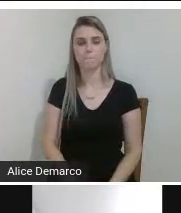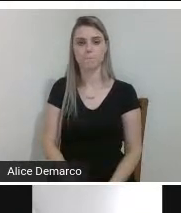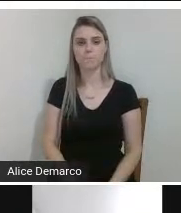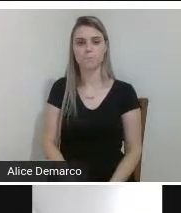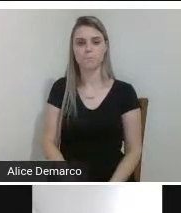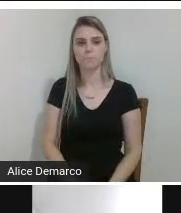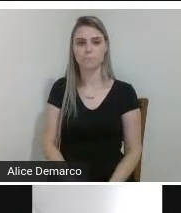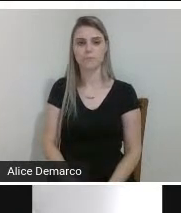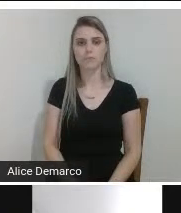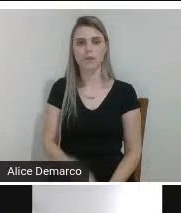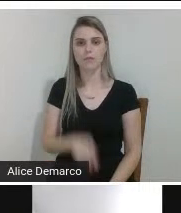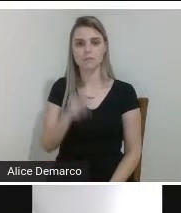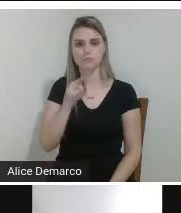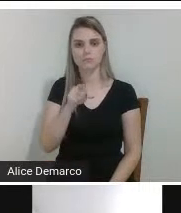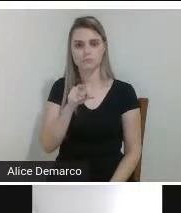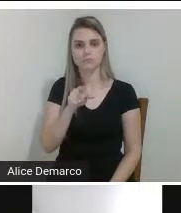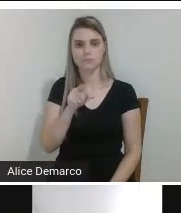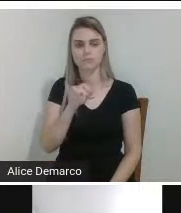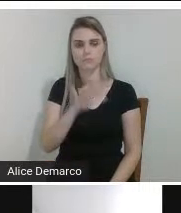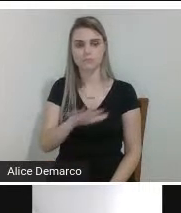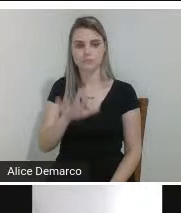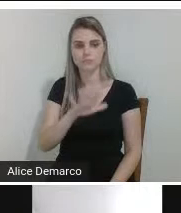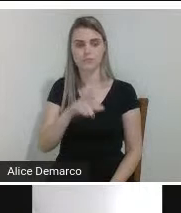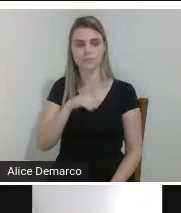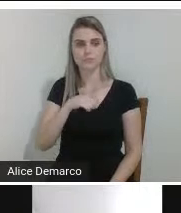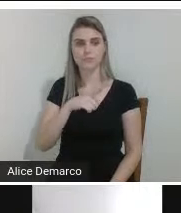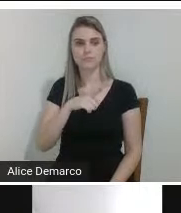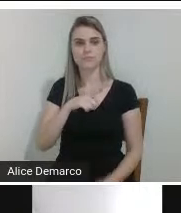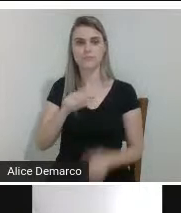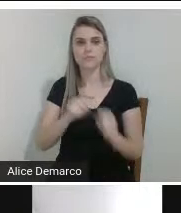aqui nessa imagem a gente tem o sistema de fixação